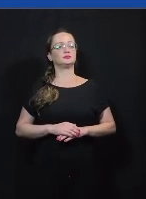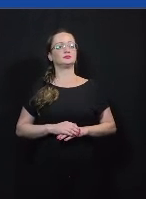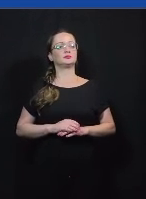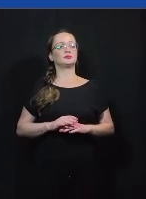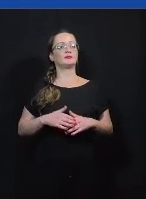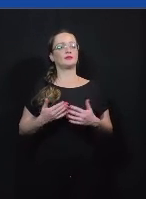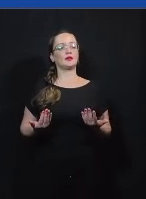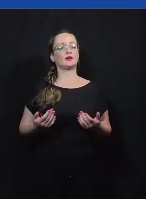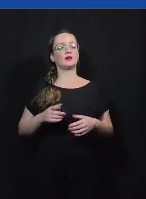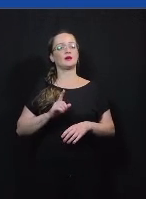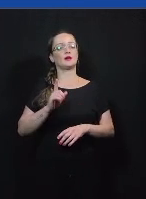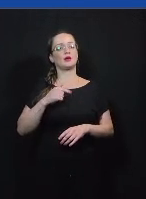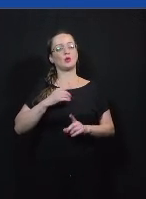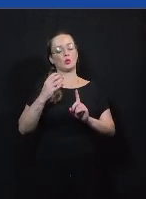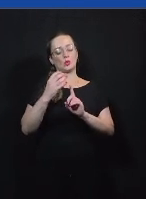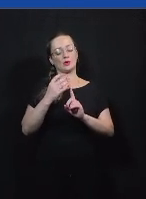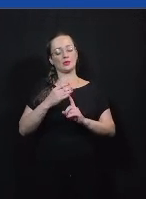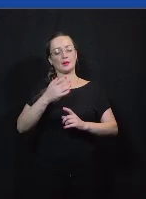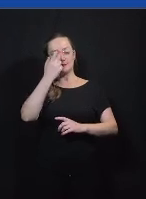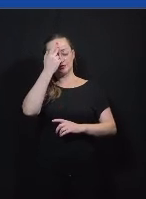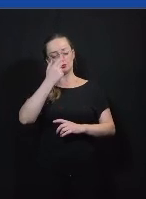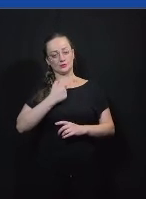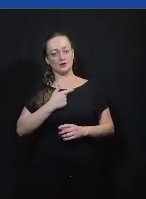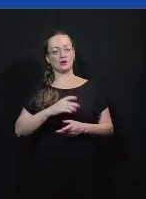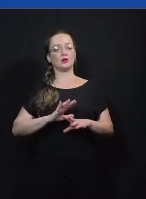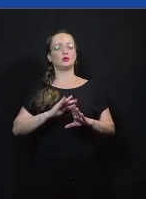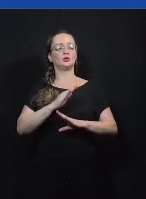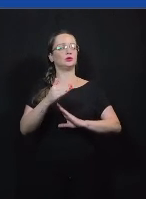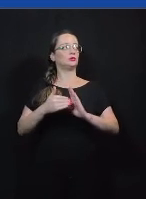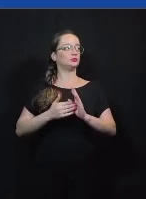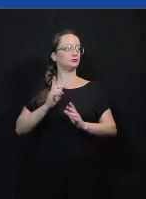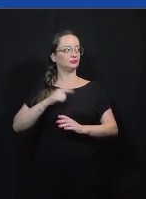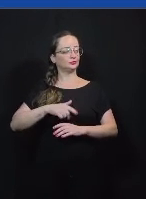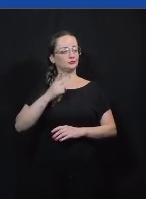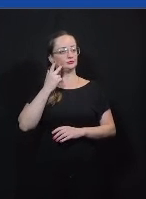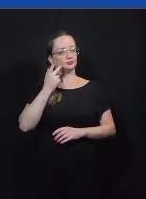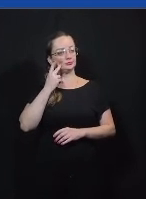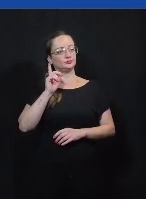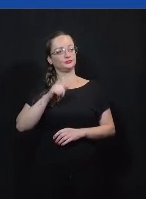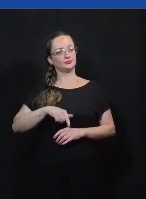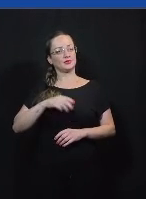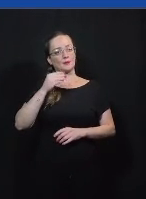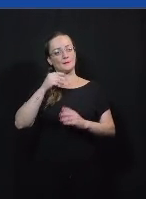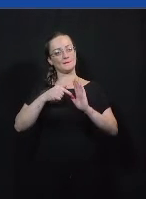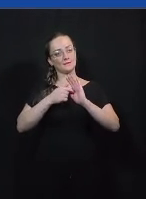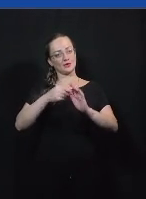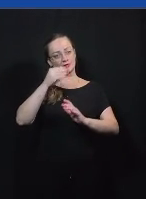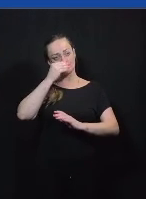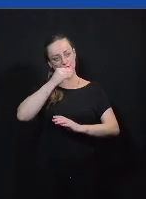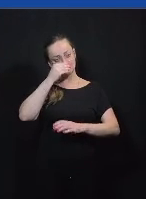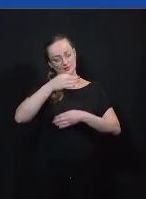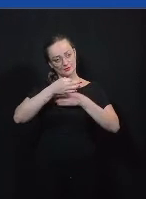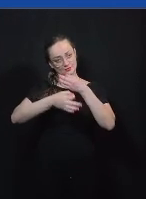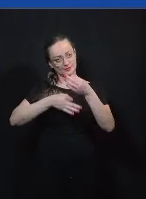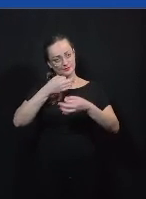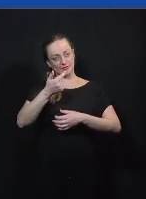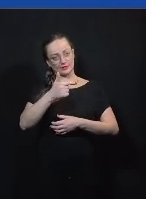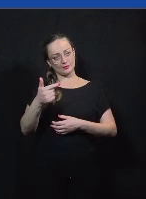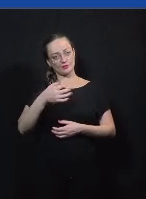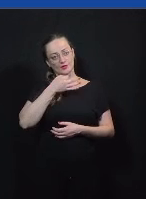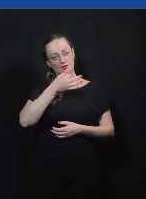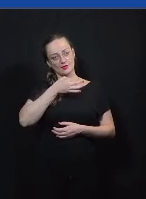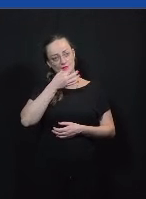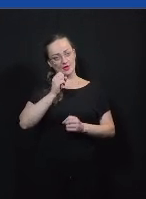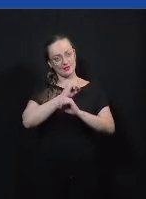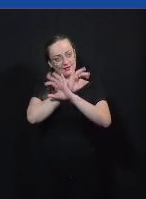lógico é um ataque pessoal então tudo isso normalmente denota uma fraqueza de contra-argumentação você não tem um argumento muito